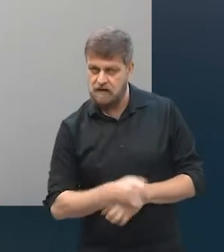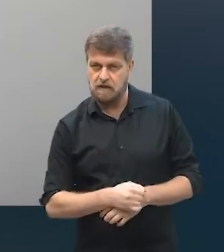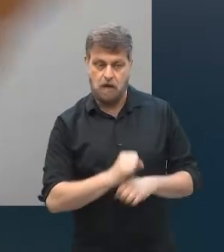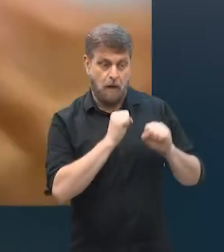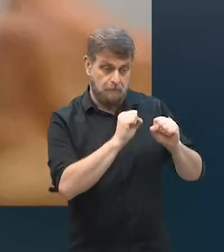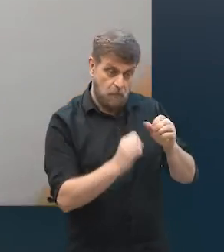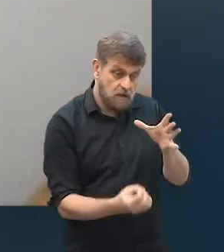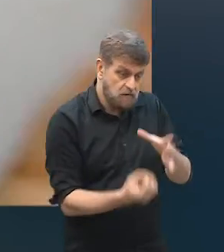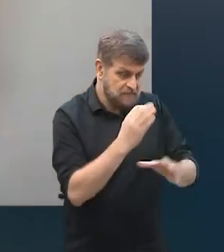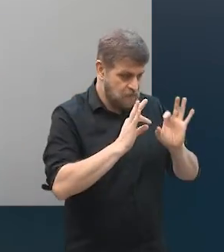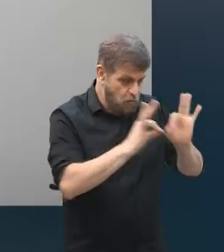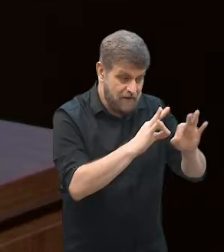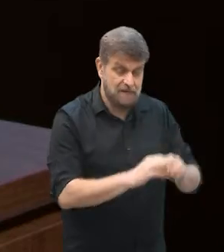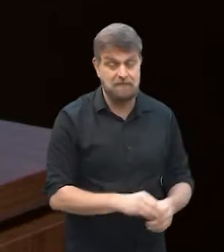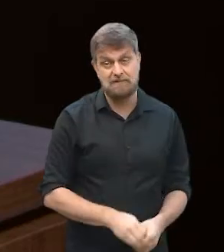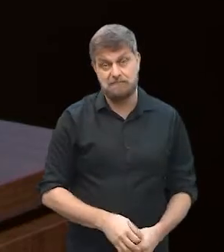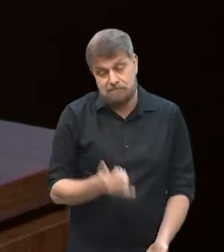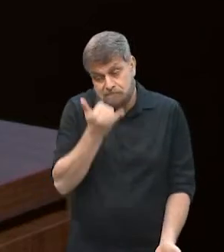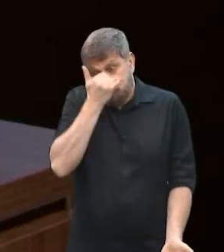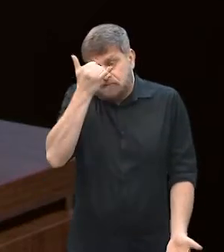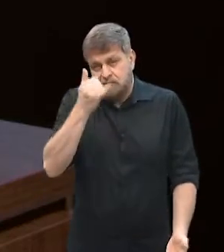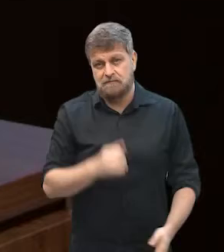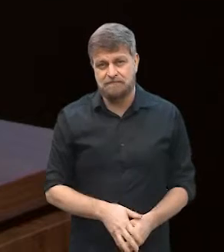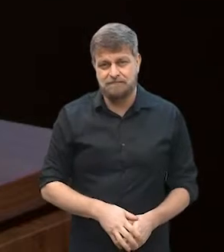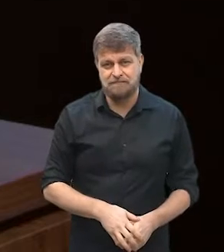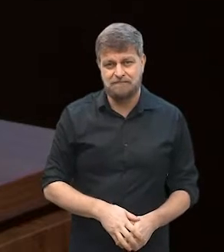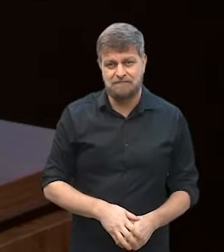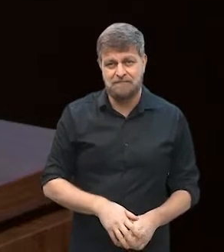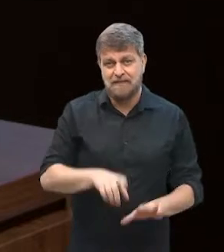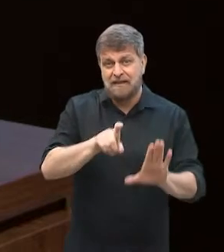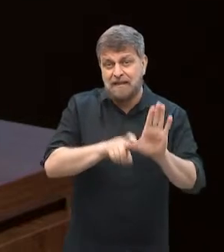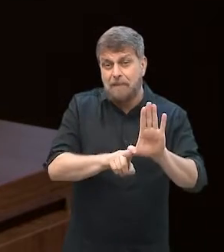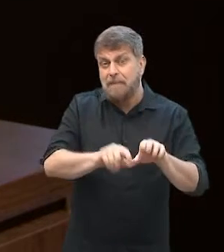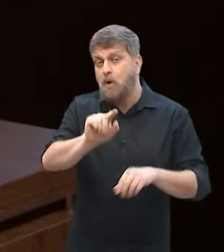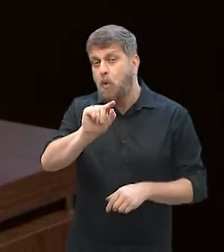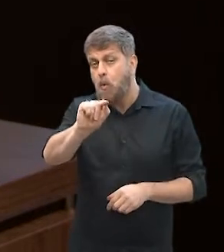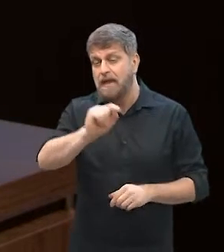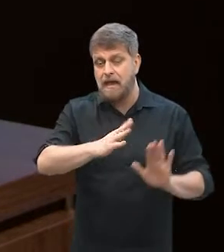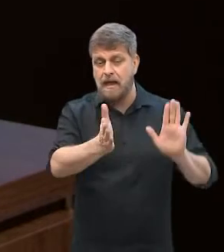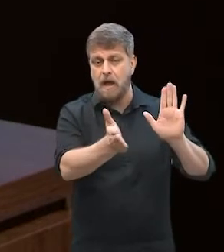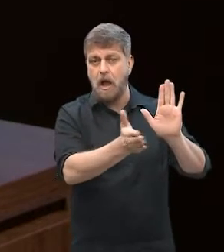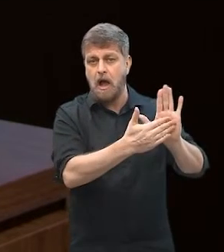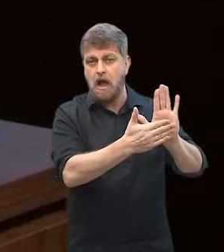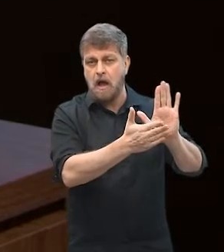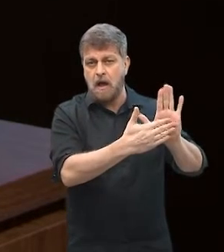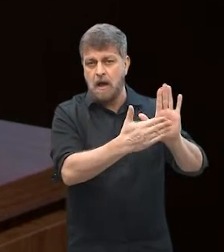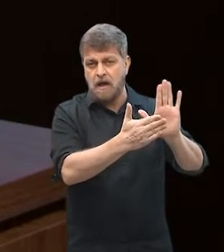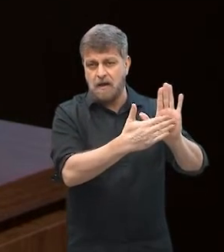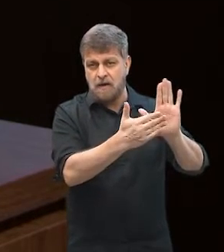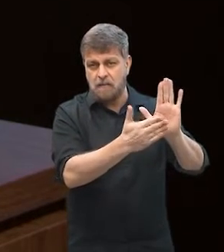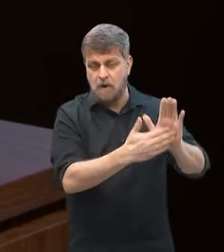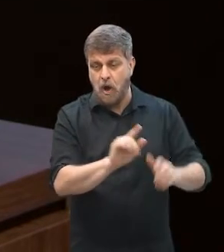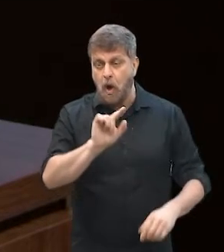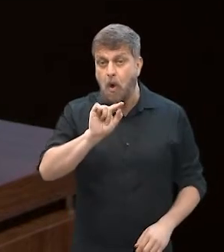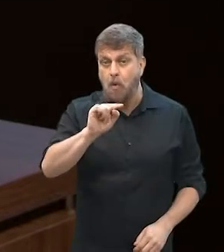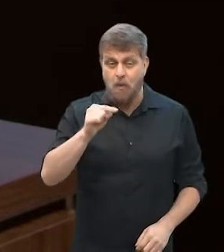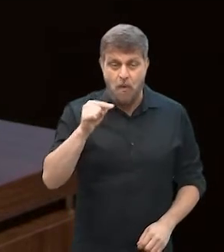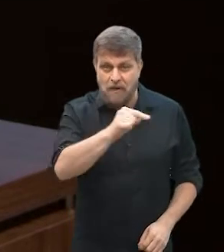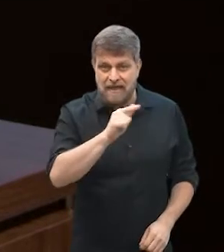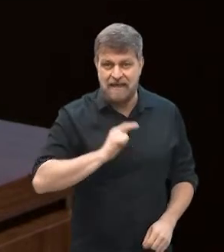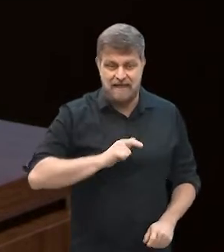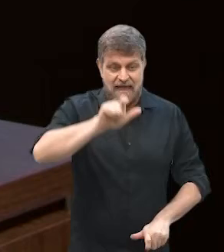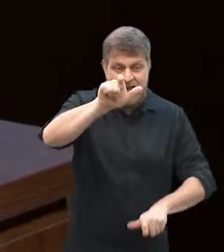certo, pode não dar certo. Depende muito do que é a proposta do empreendimento, o que o empreendimento está